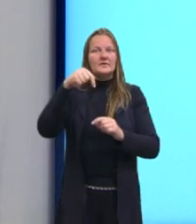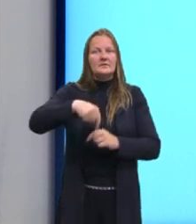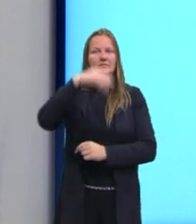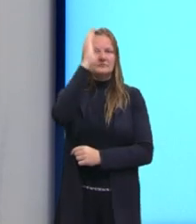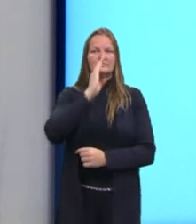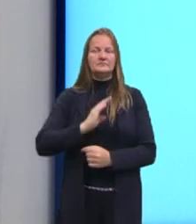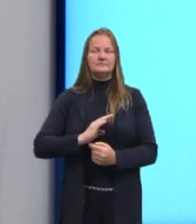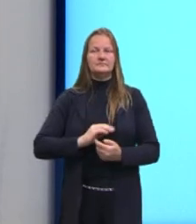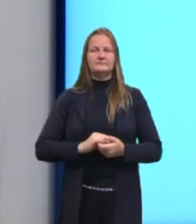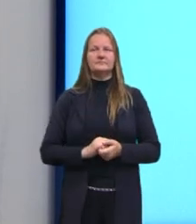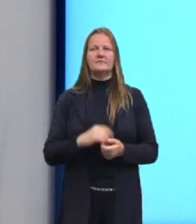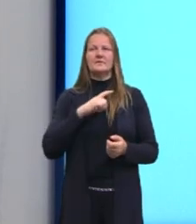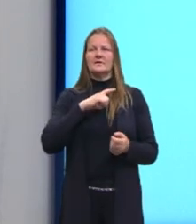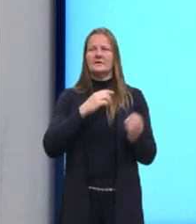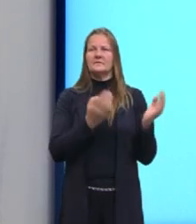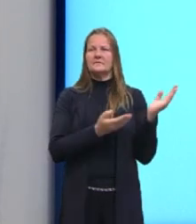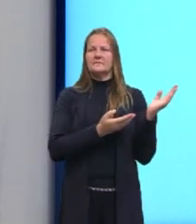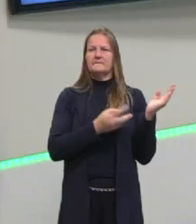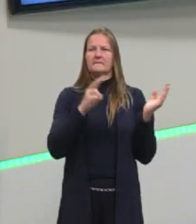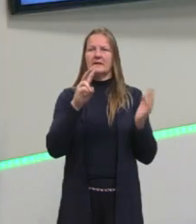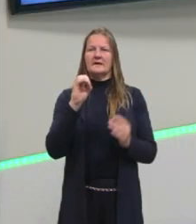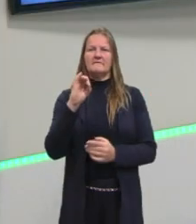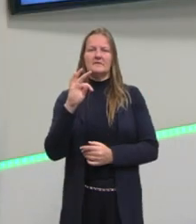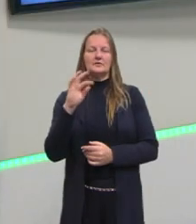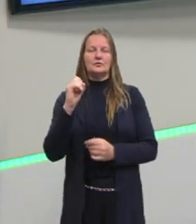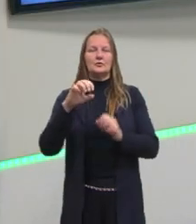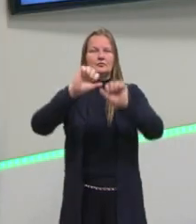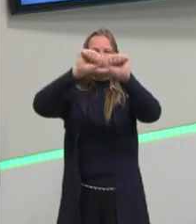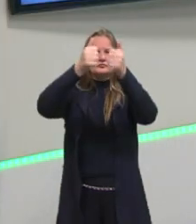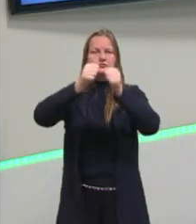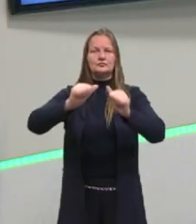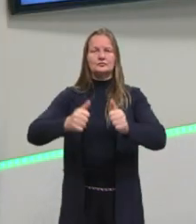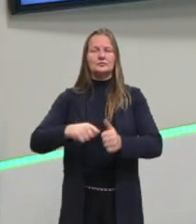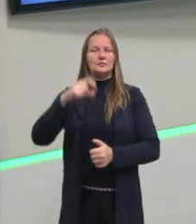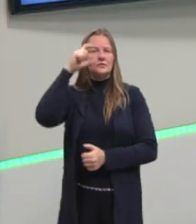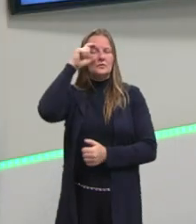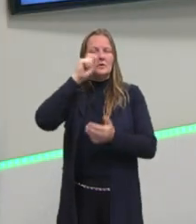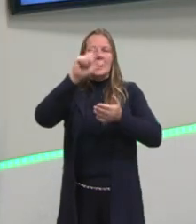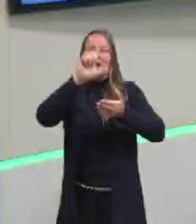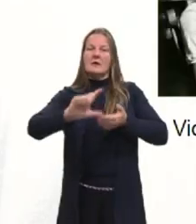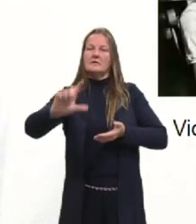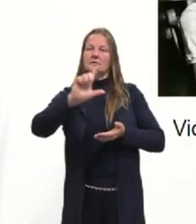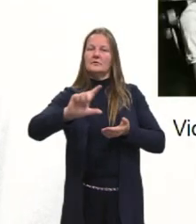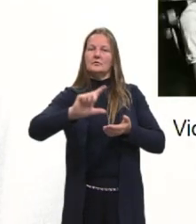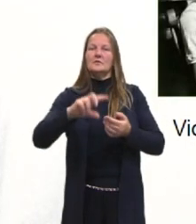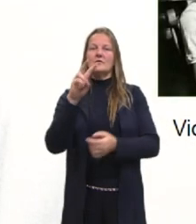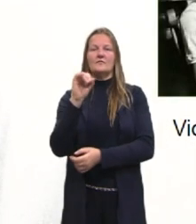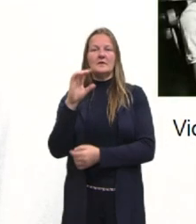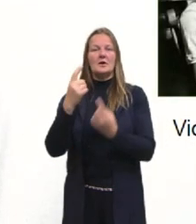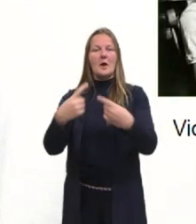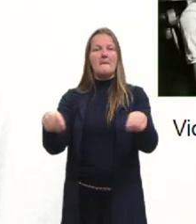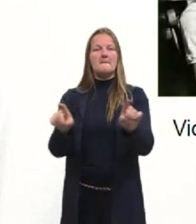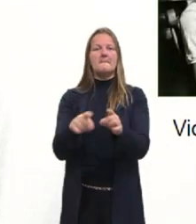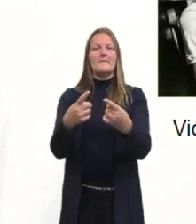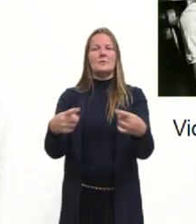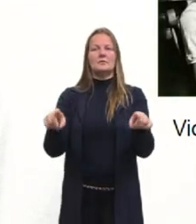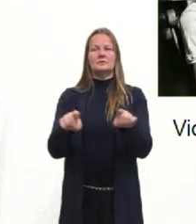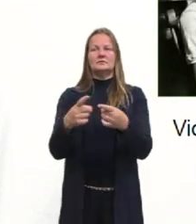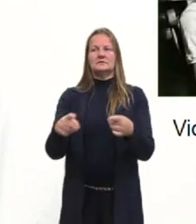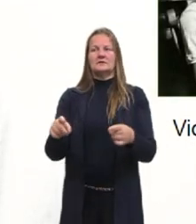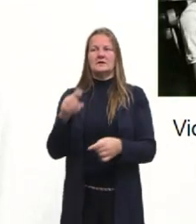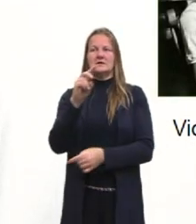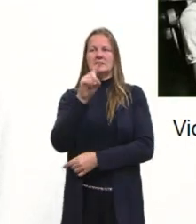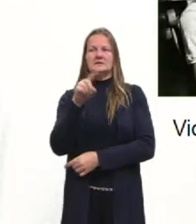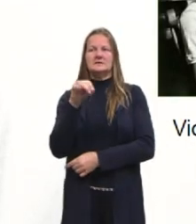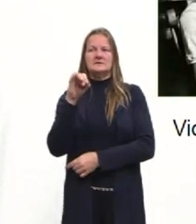Aqui nós temos o Vitor, que é escultor, o Oswald, da literatura, Vila Lobos, da música, e a